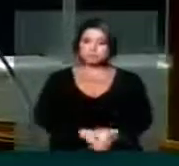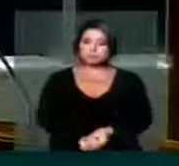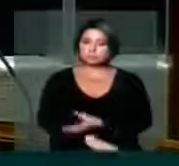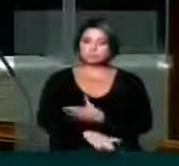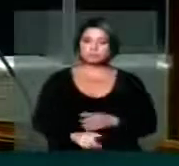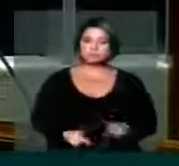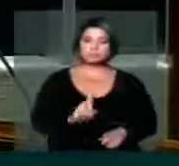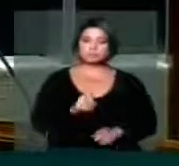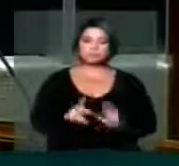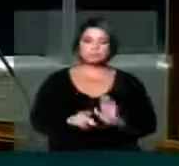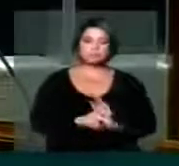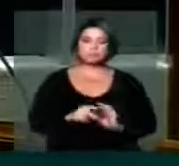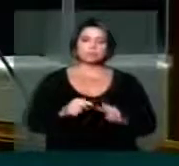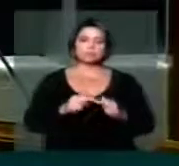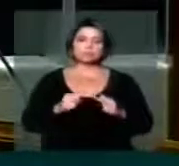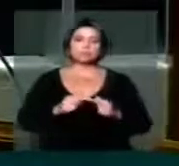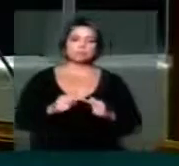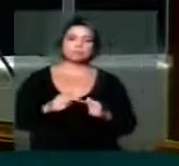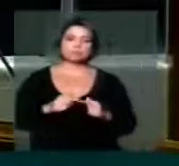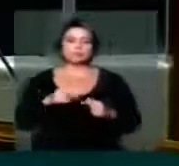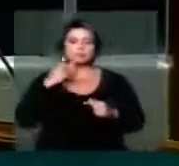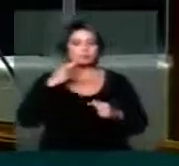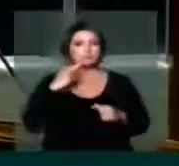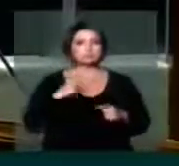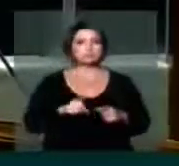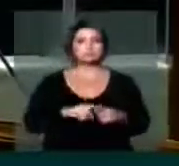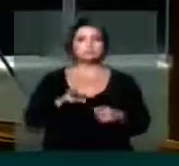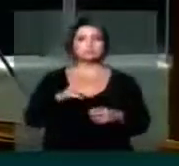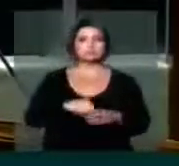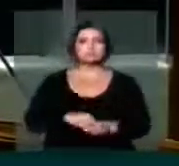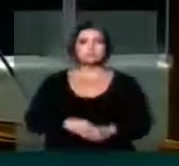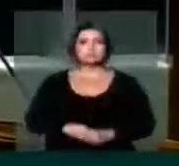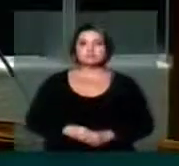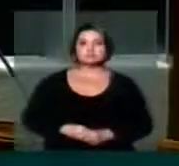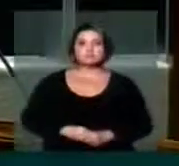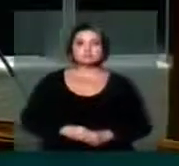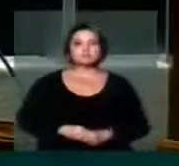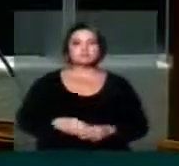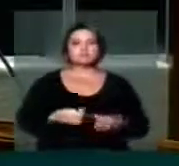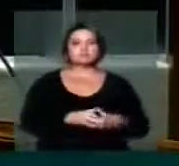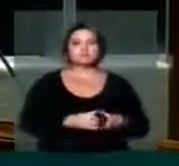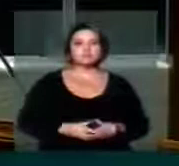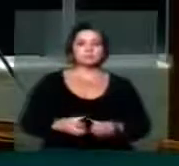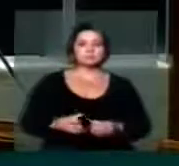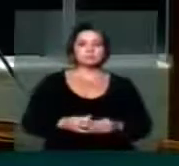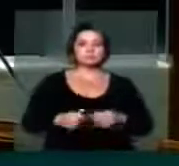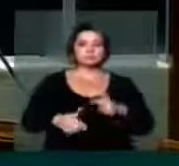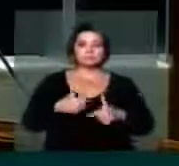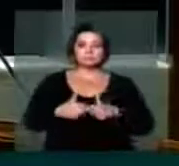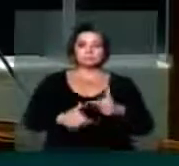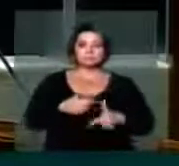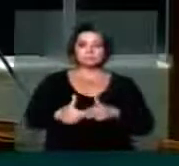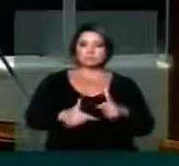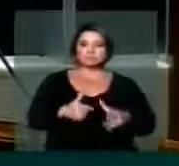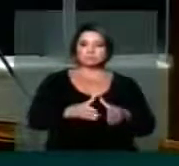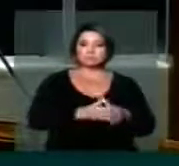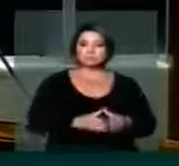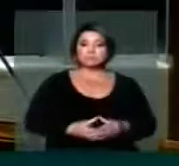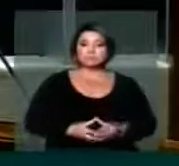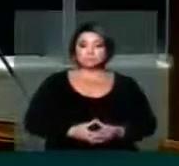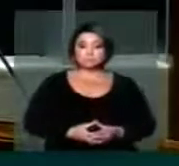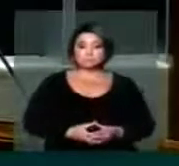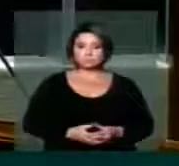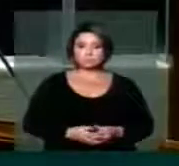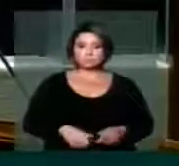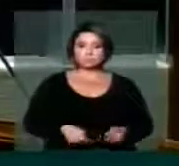propriamente tão comuns assim dentro da disputa árida do parlamento